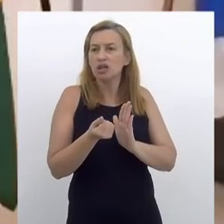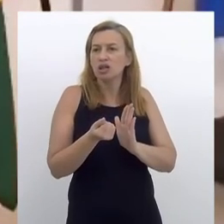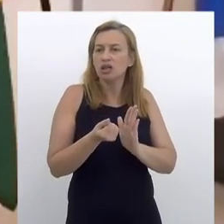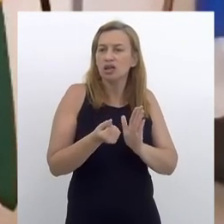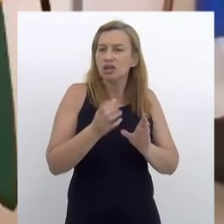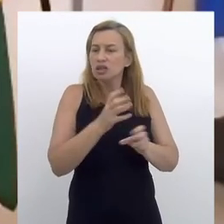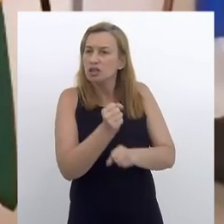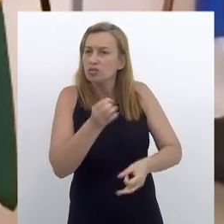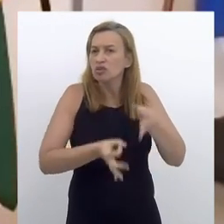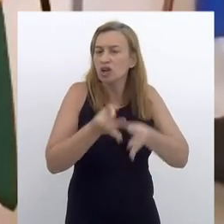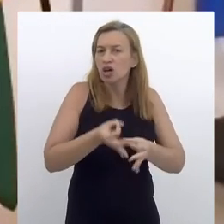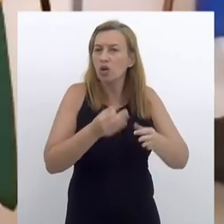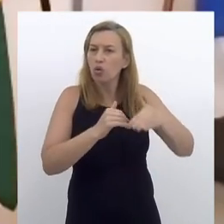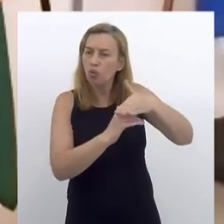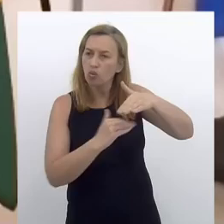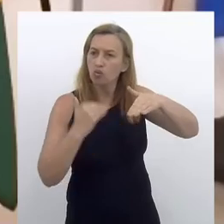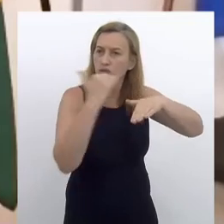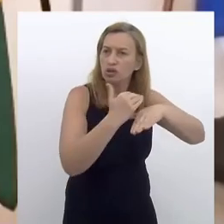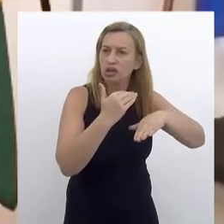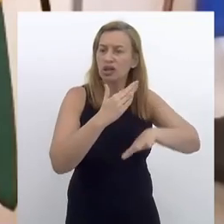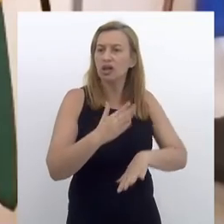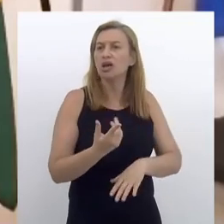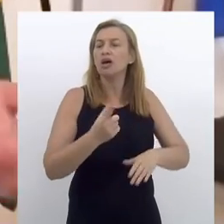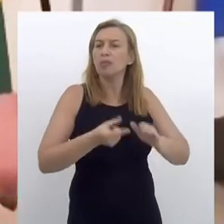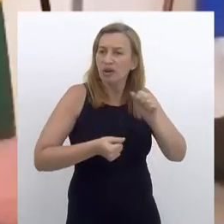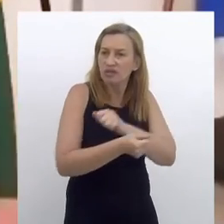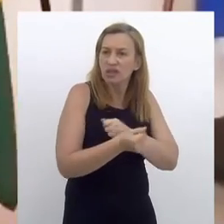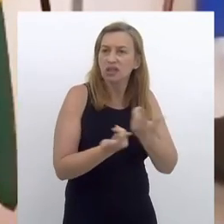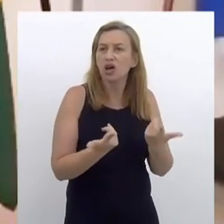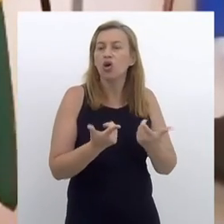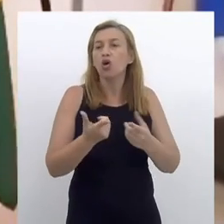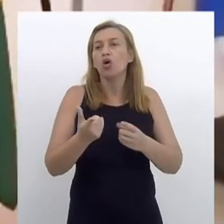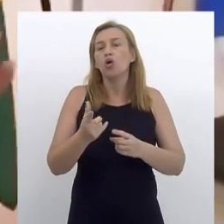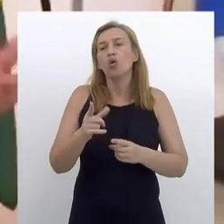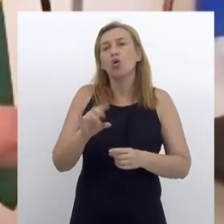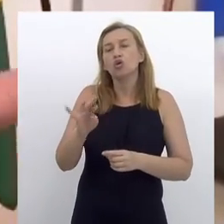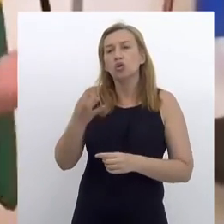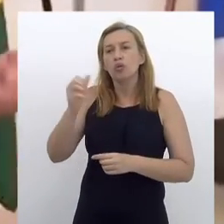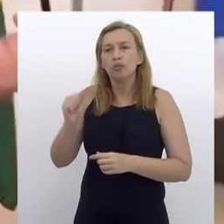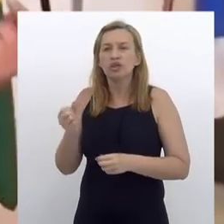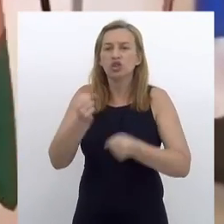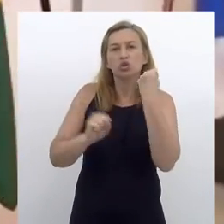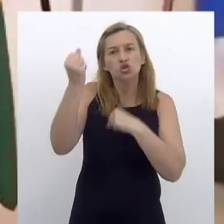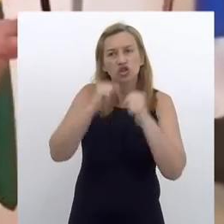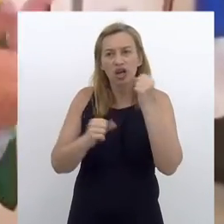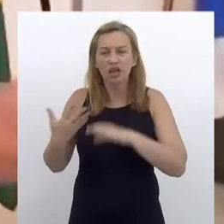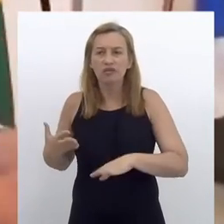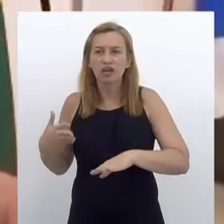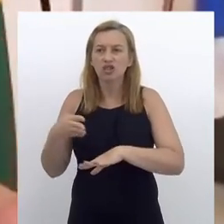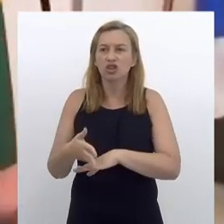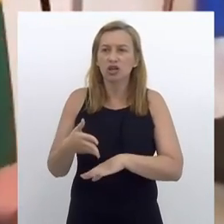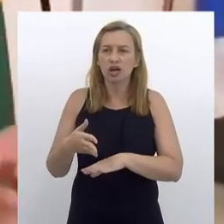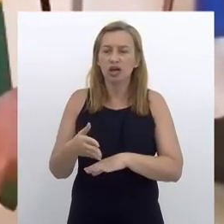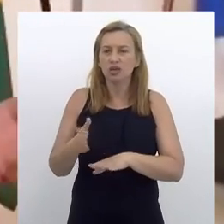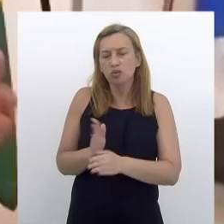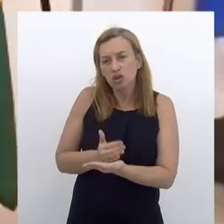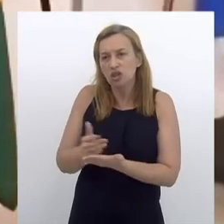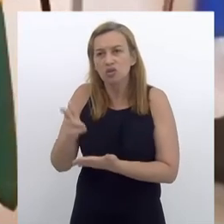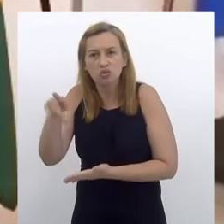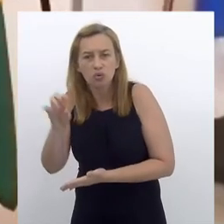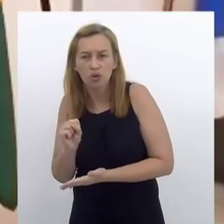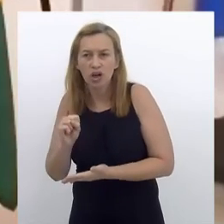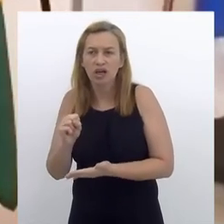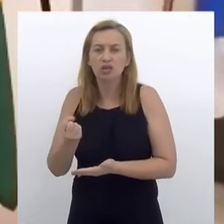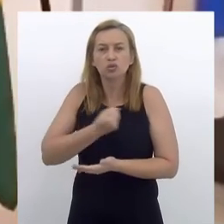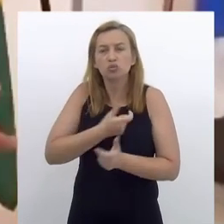condições financeiras, tributárias, o Fundo Soberano é um, até para financiar, por exemplo, condomínios industriais que